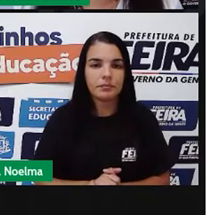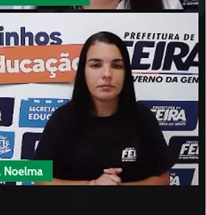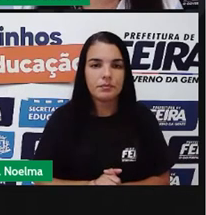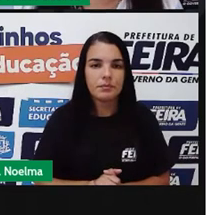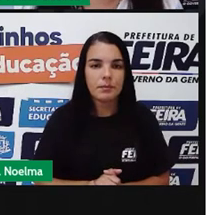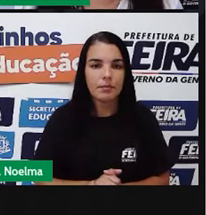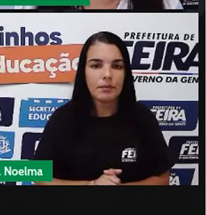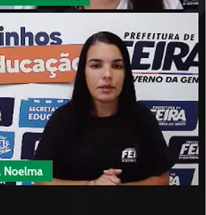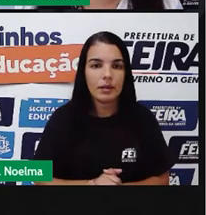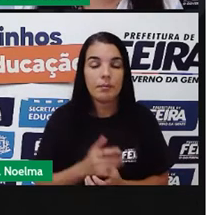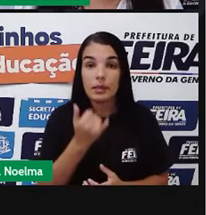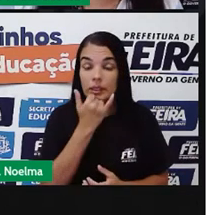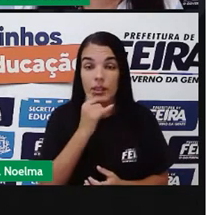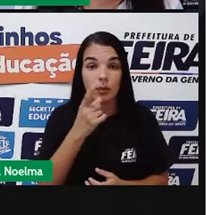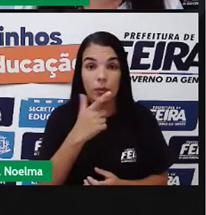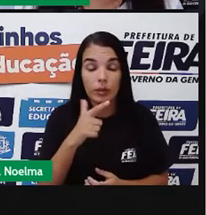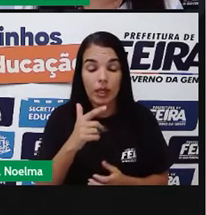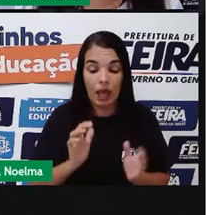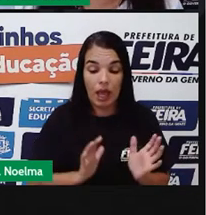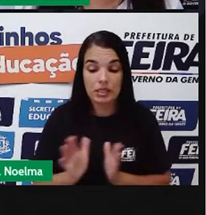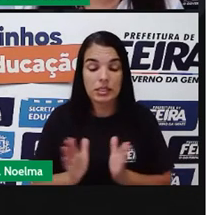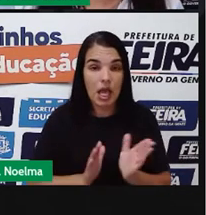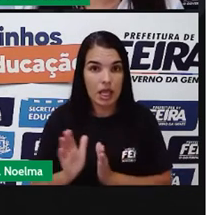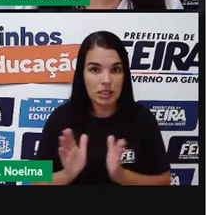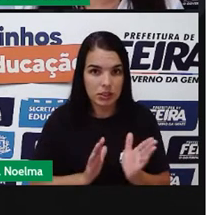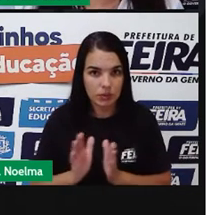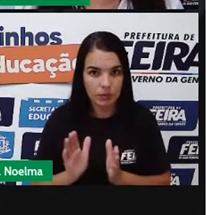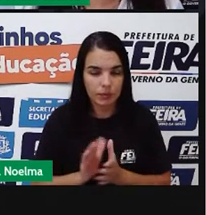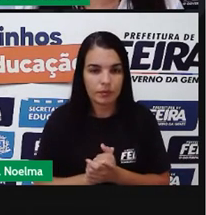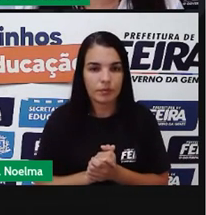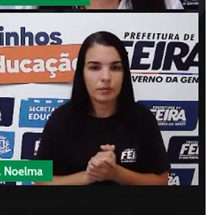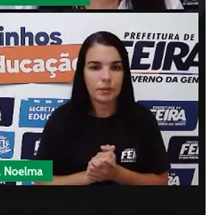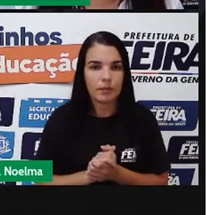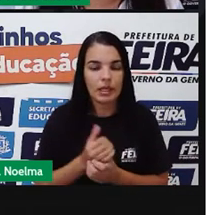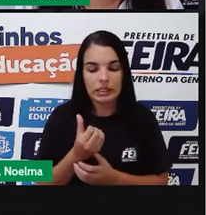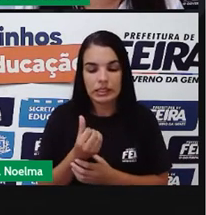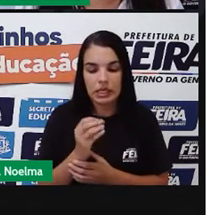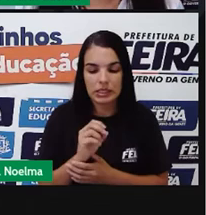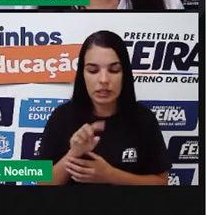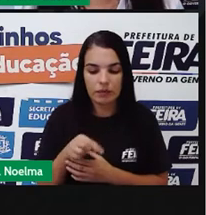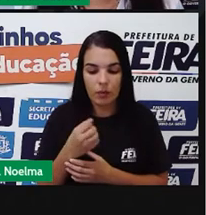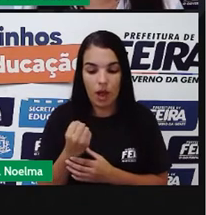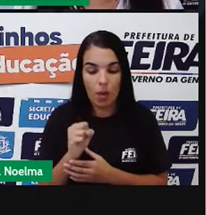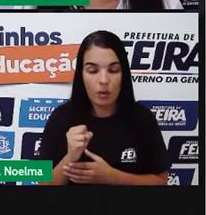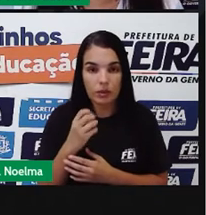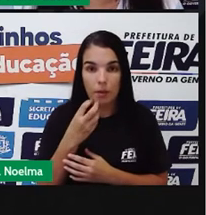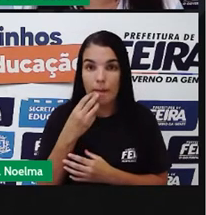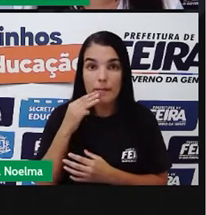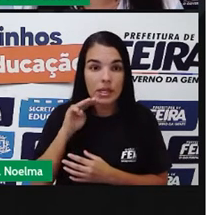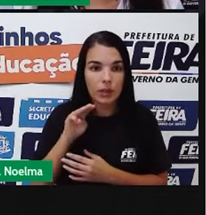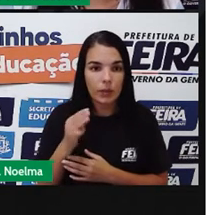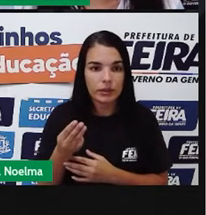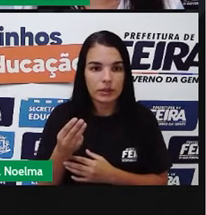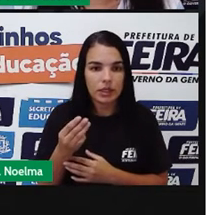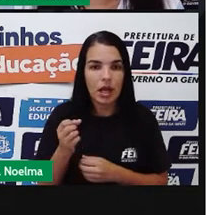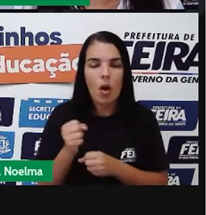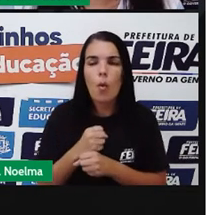sem acesso à água, perdão. Sem acesso à água, 60,8 milhões. Em 2018,